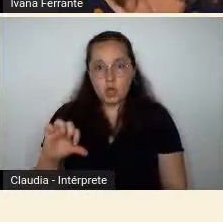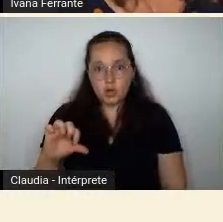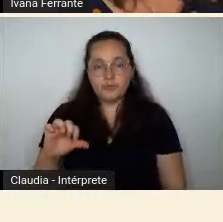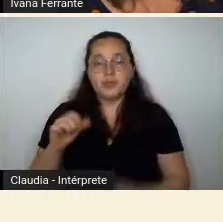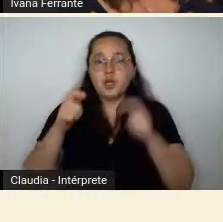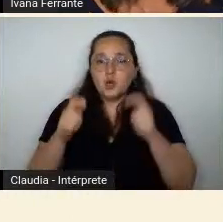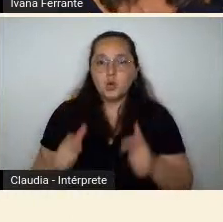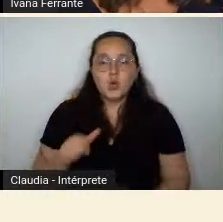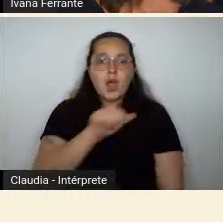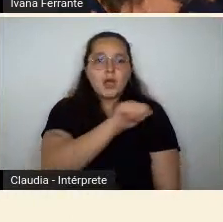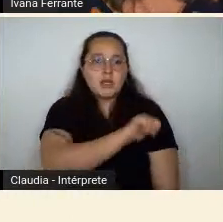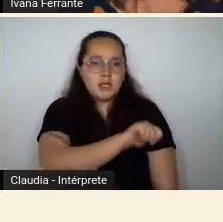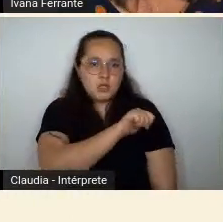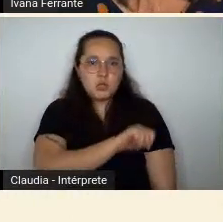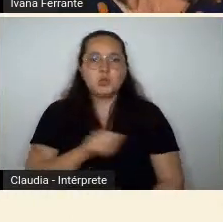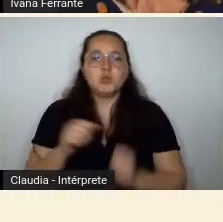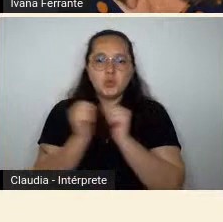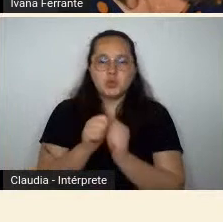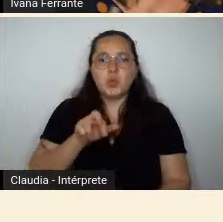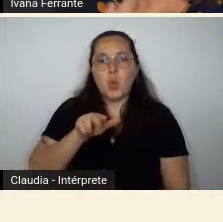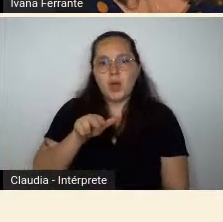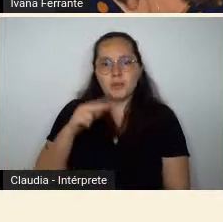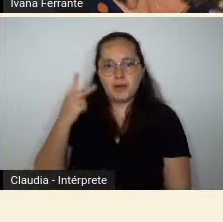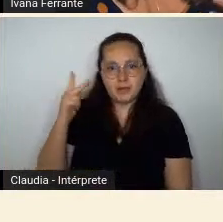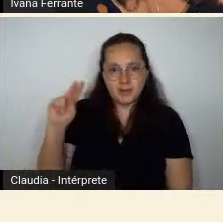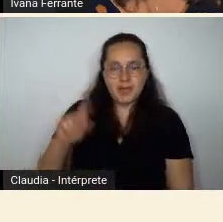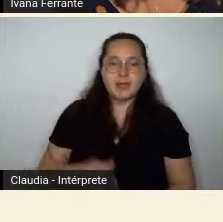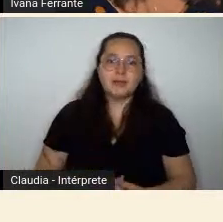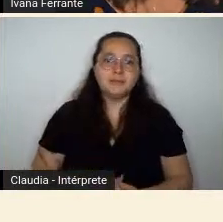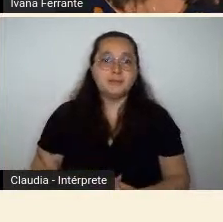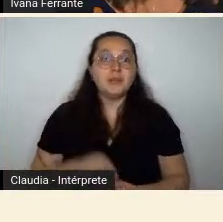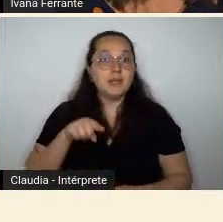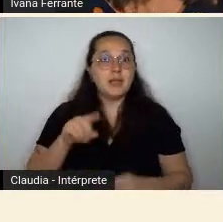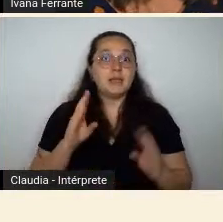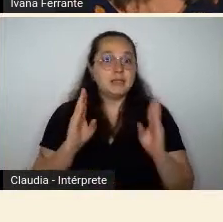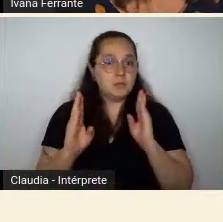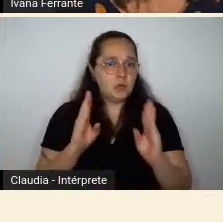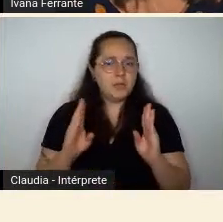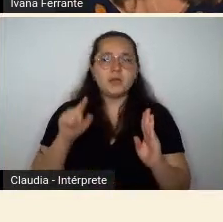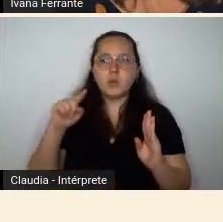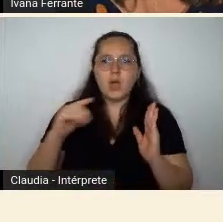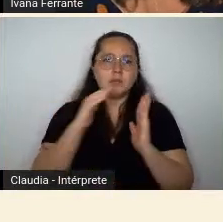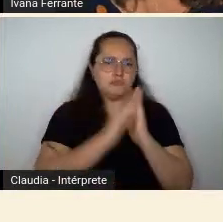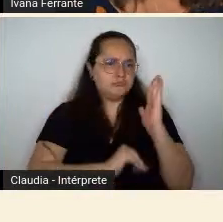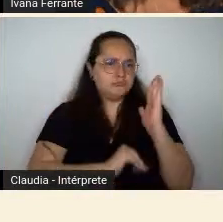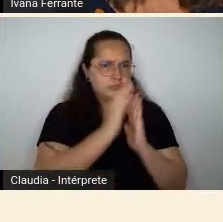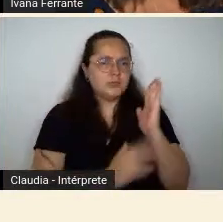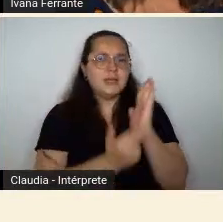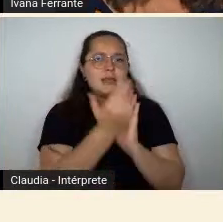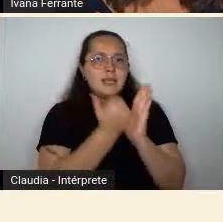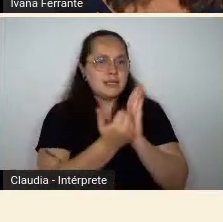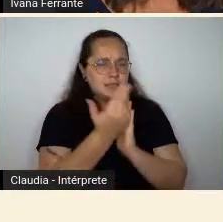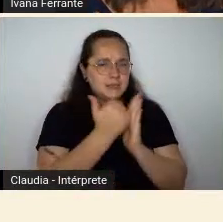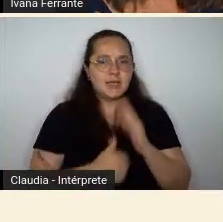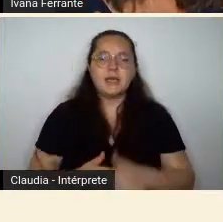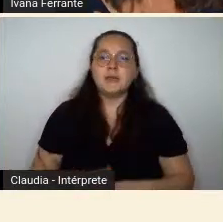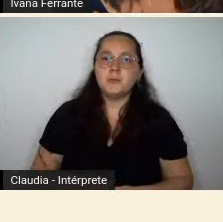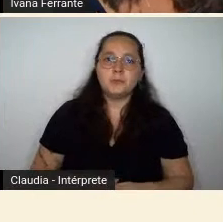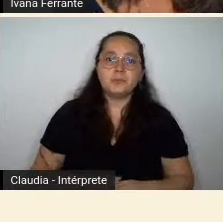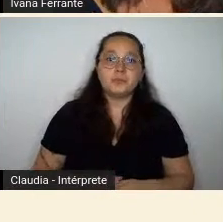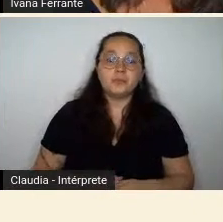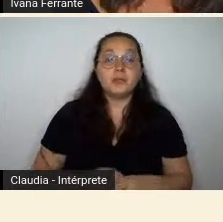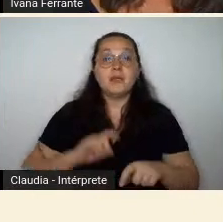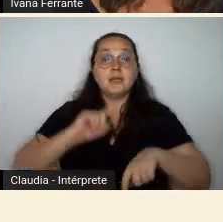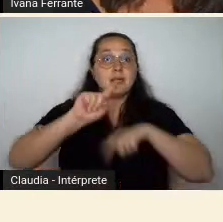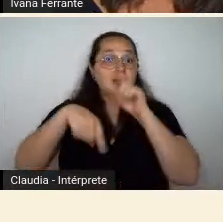de Janeiro com sua irmã, e nesse momento ela dava aulas de desenho, de pintura, e aí ela participa de uma exposição em